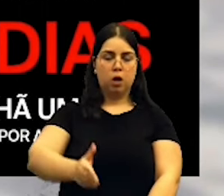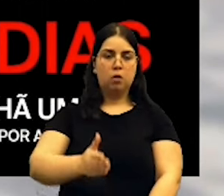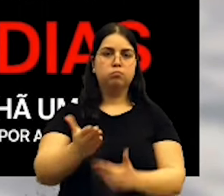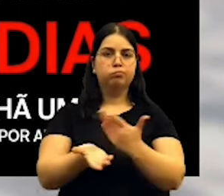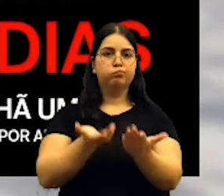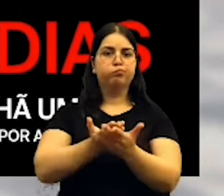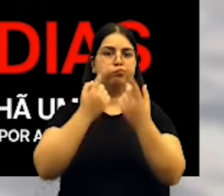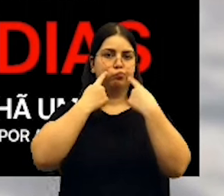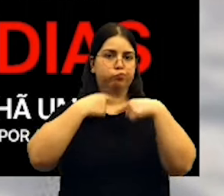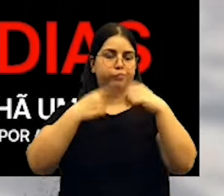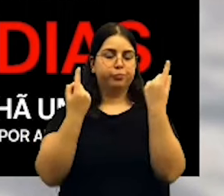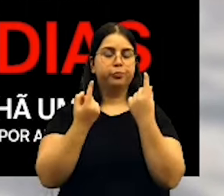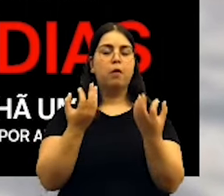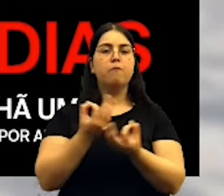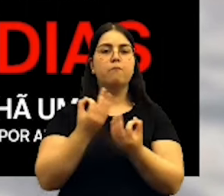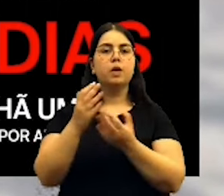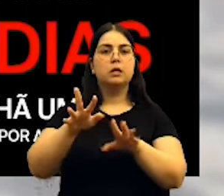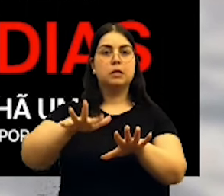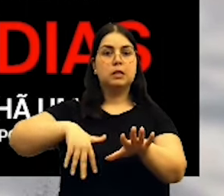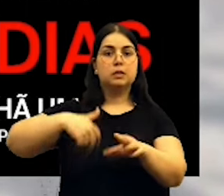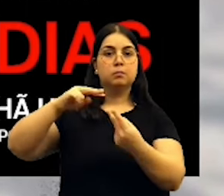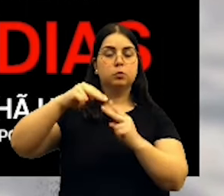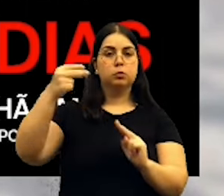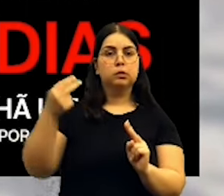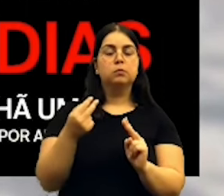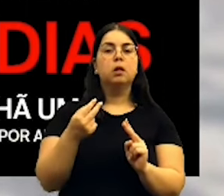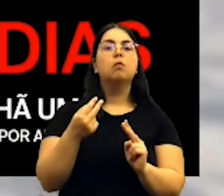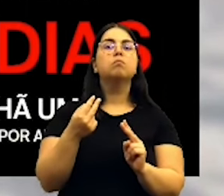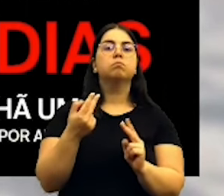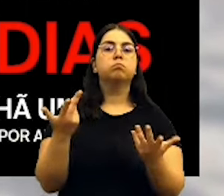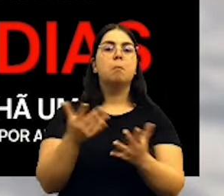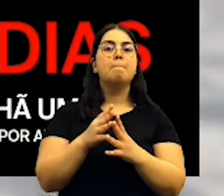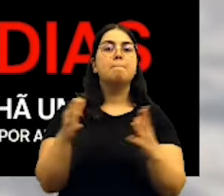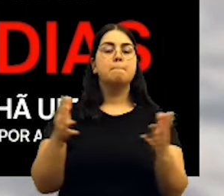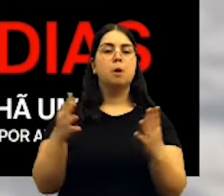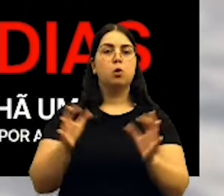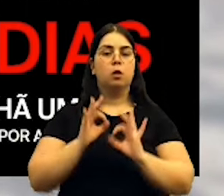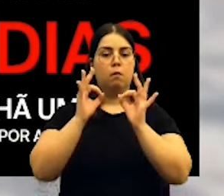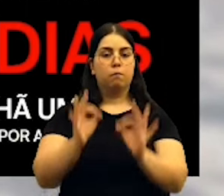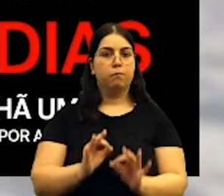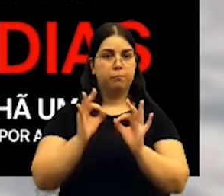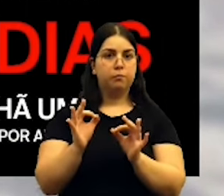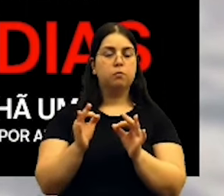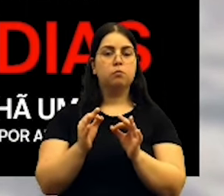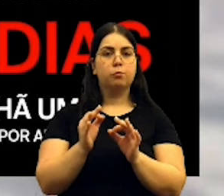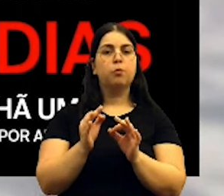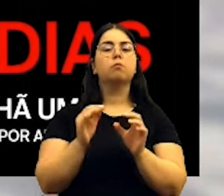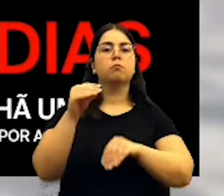recomendação que recebeu na Assembleia Municipal uma maioria de votos a favor e que apenas